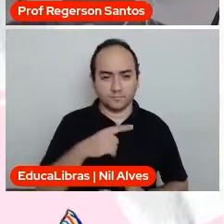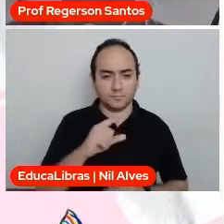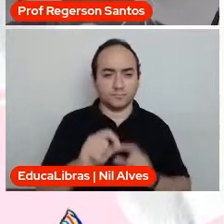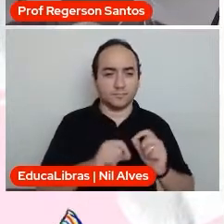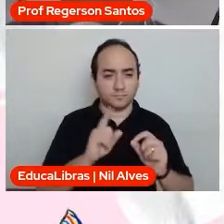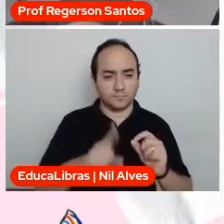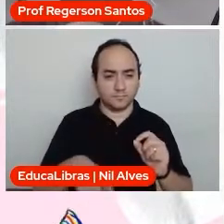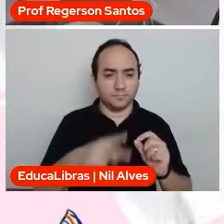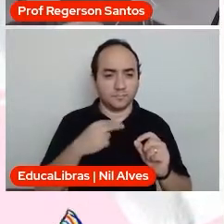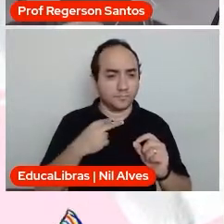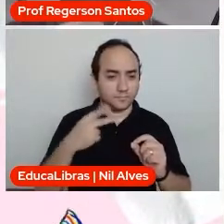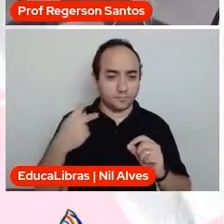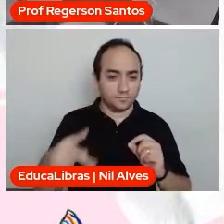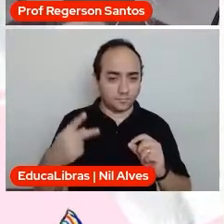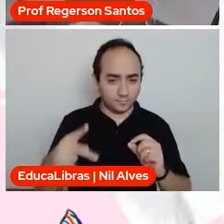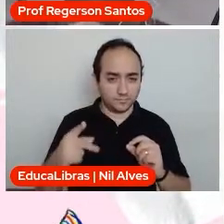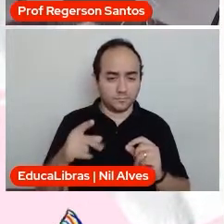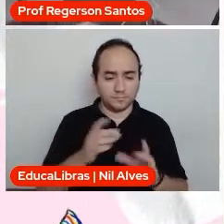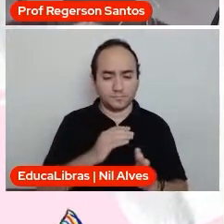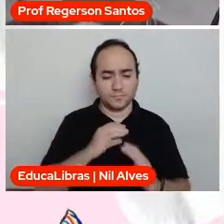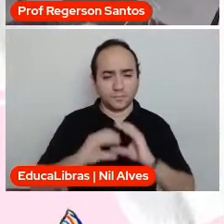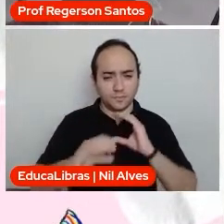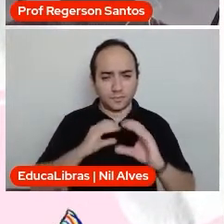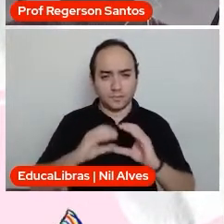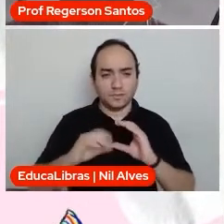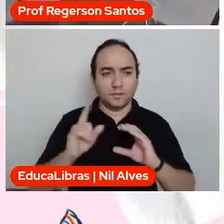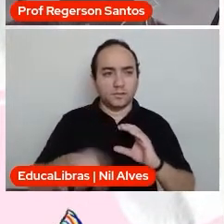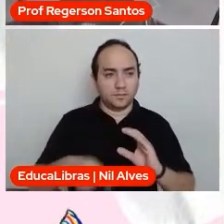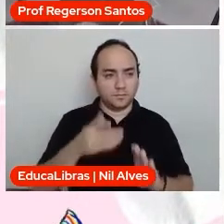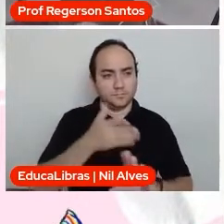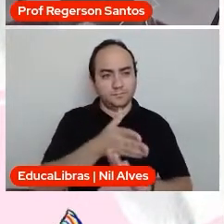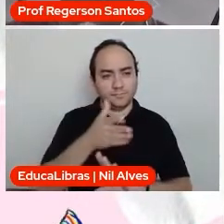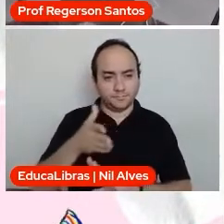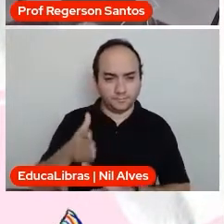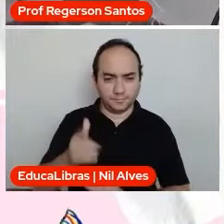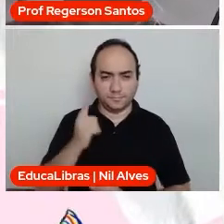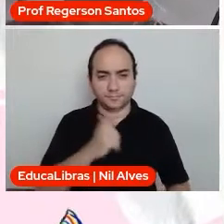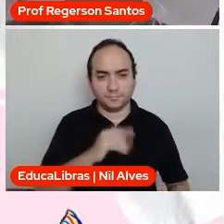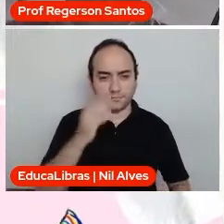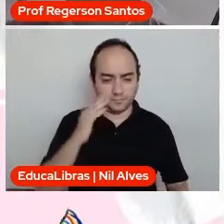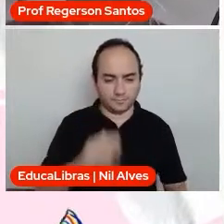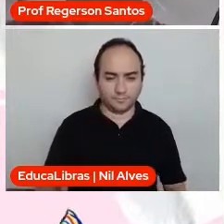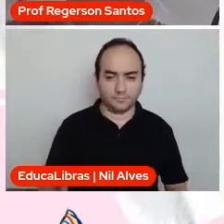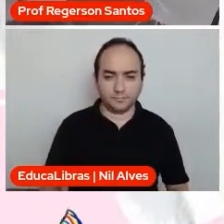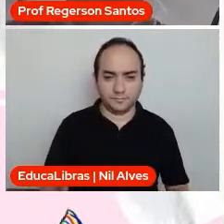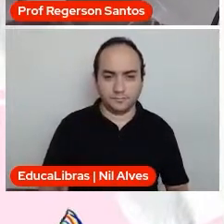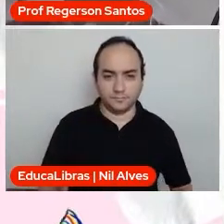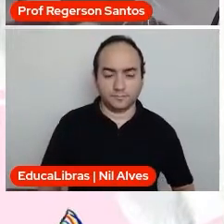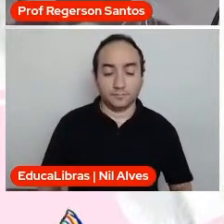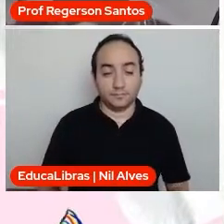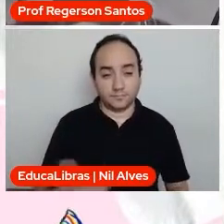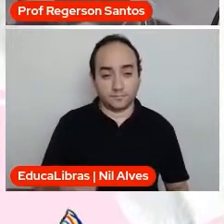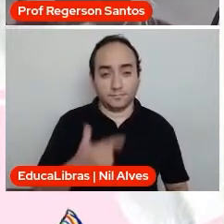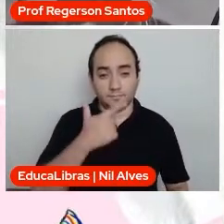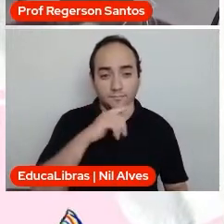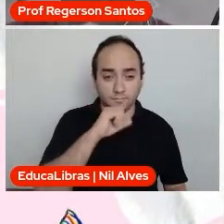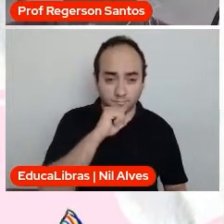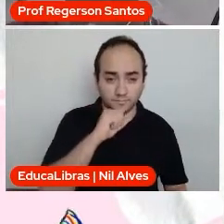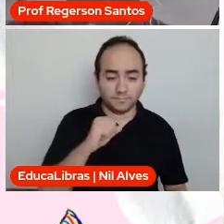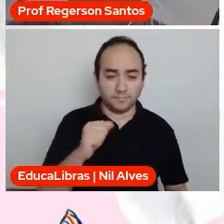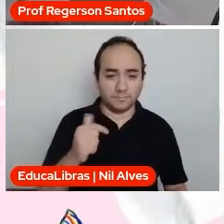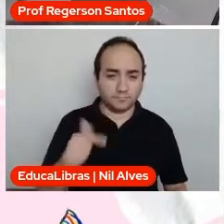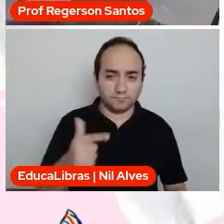esse canal que vai conduzi-lo ao seu sucesso. Sem pai, sem mãe, sem avô,